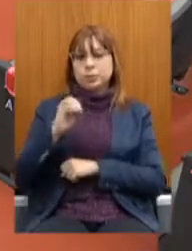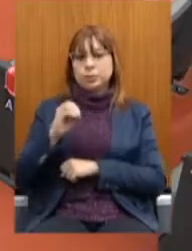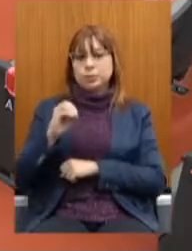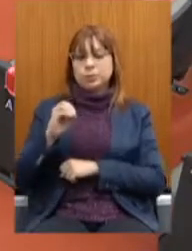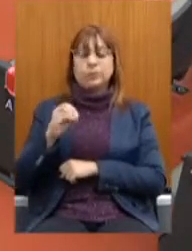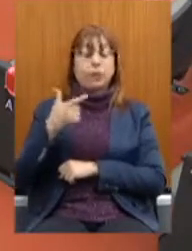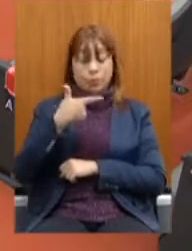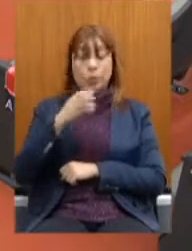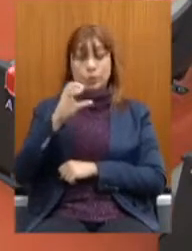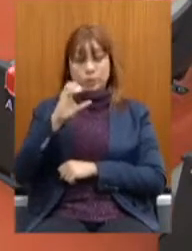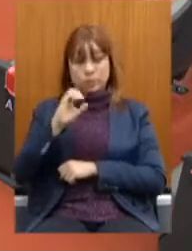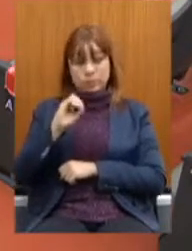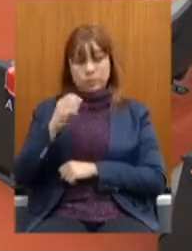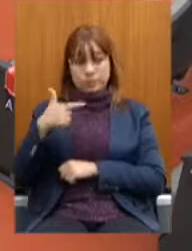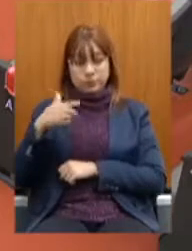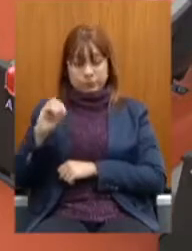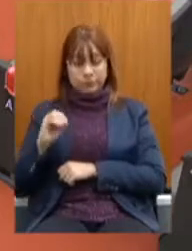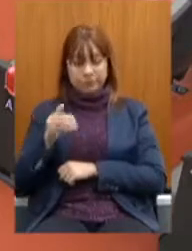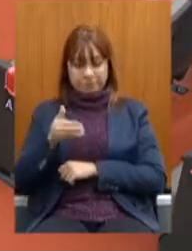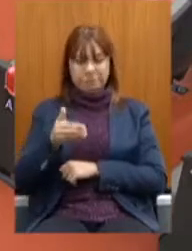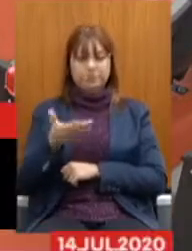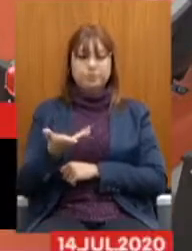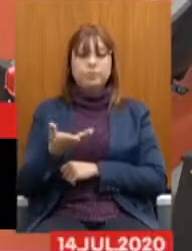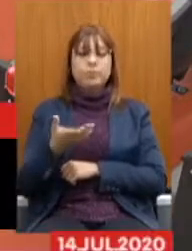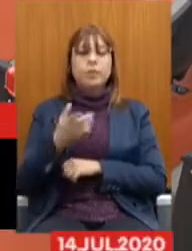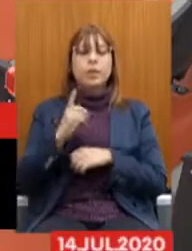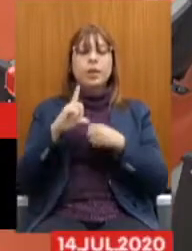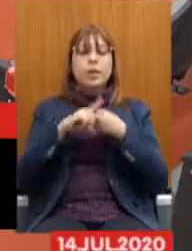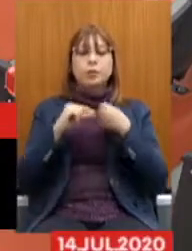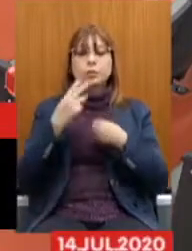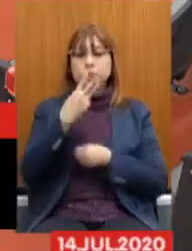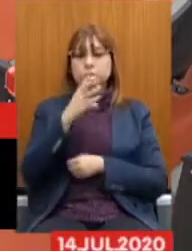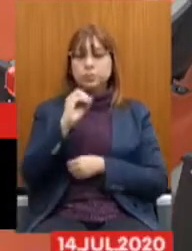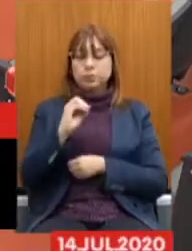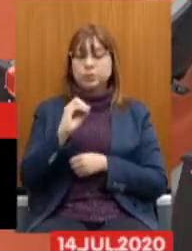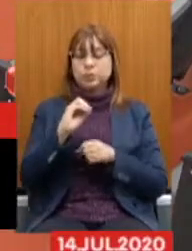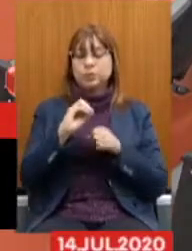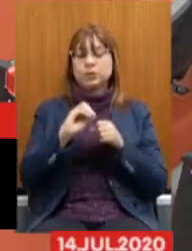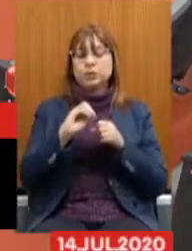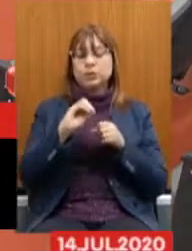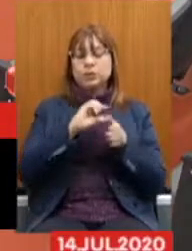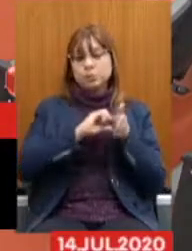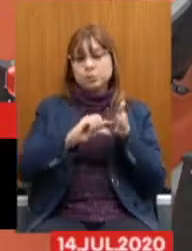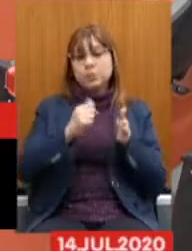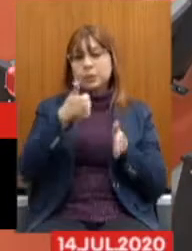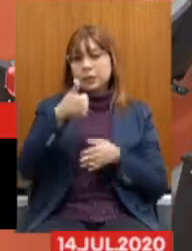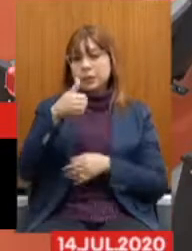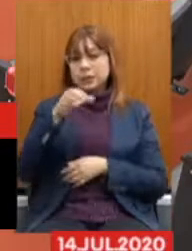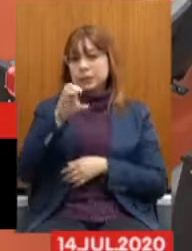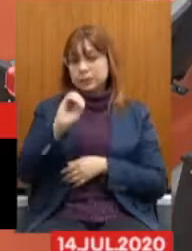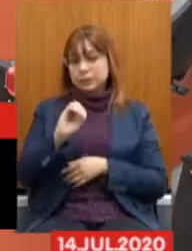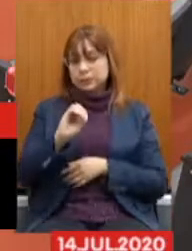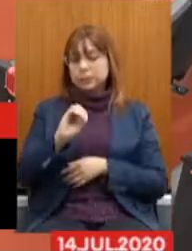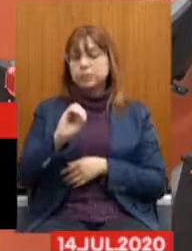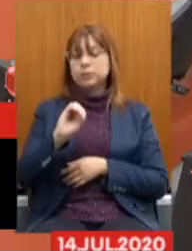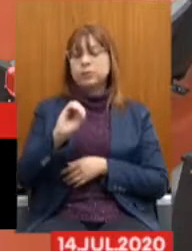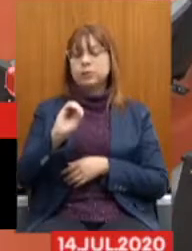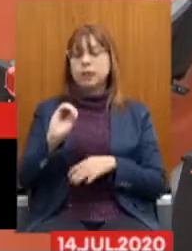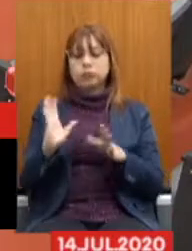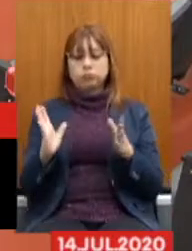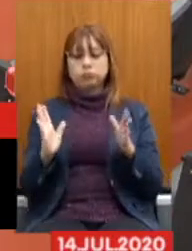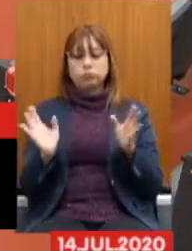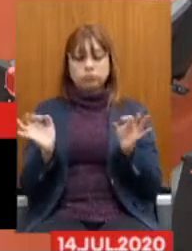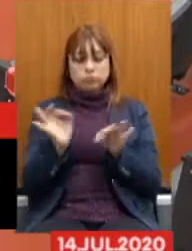30, parágrafo 10, em que, ao final do